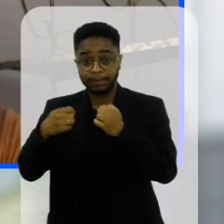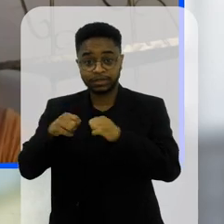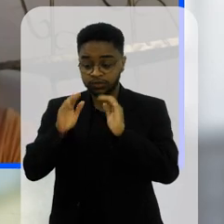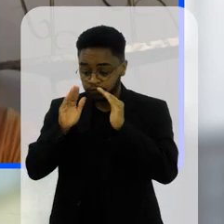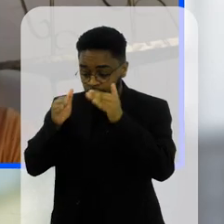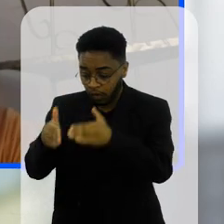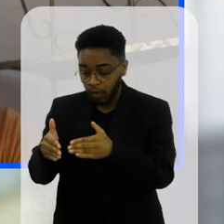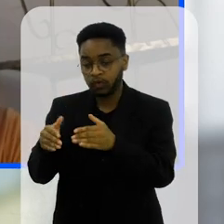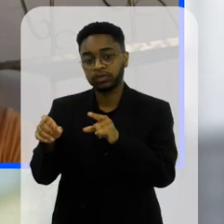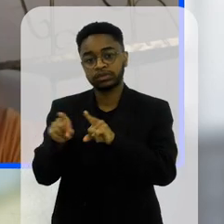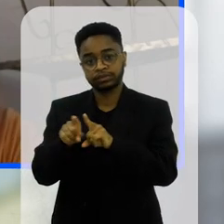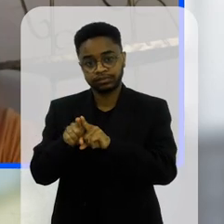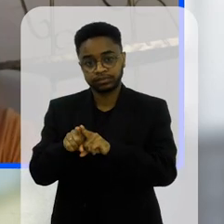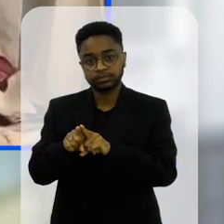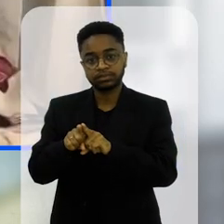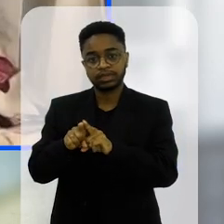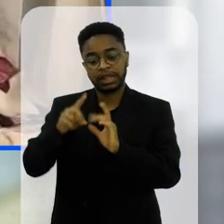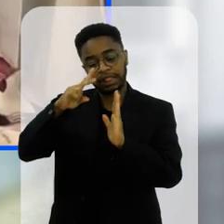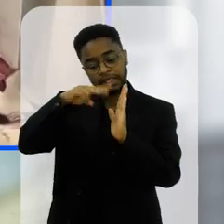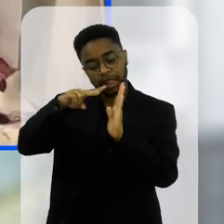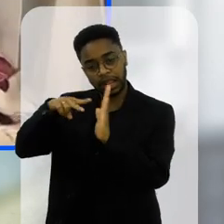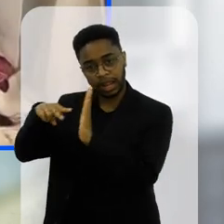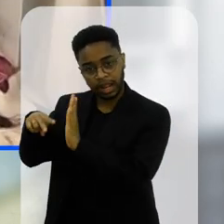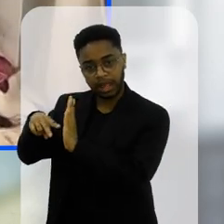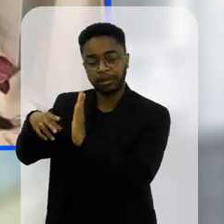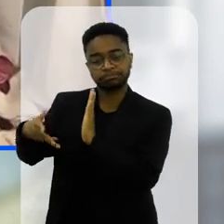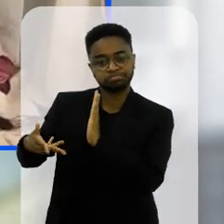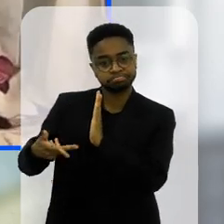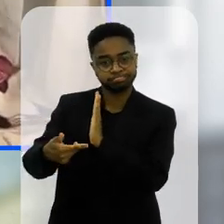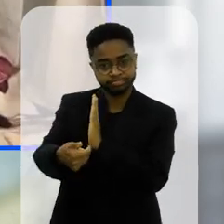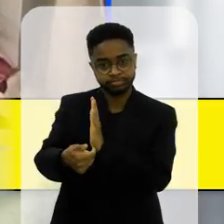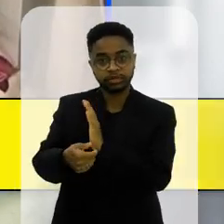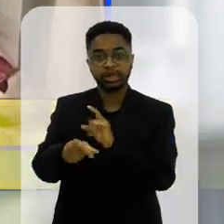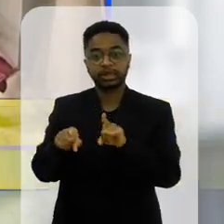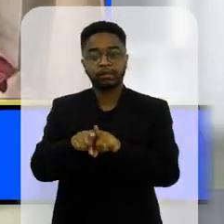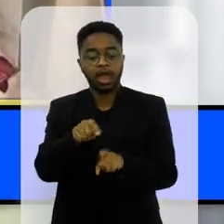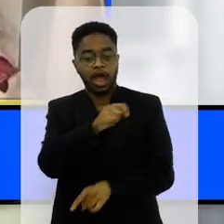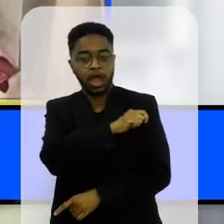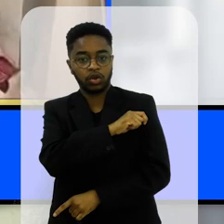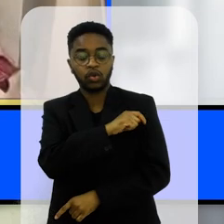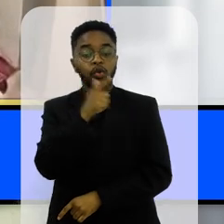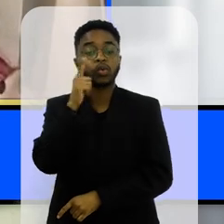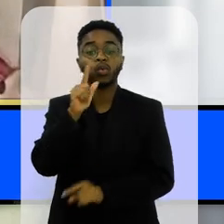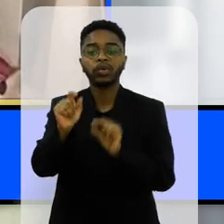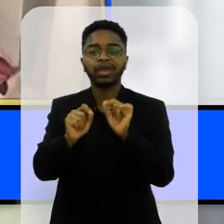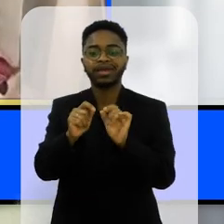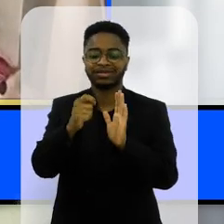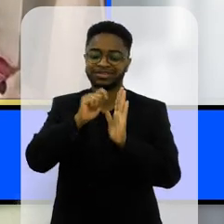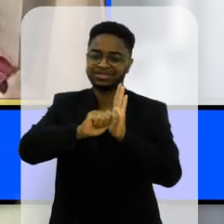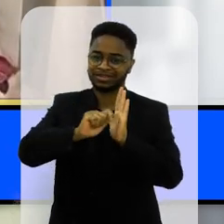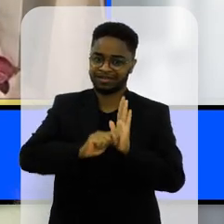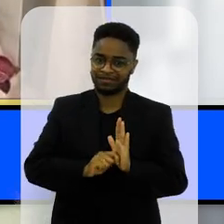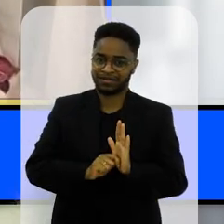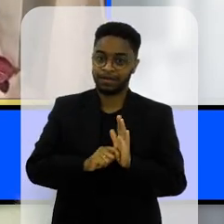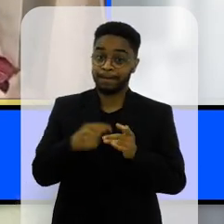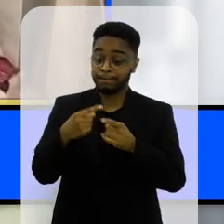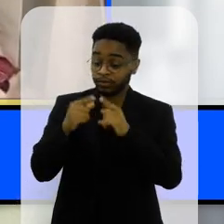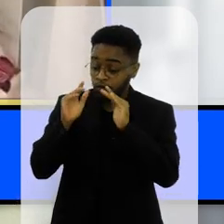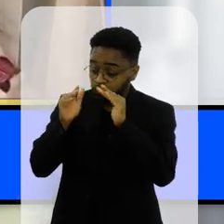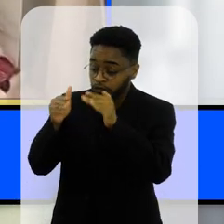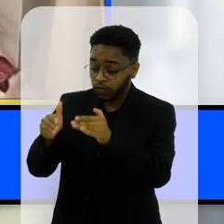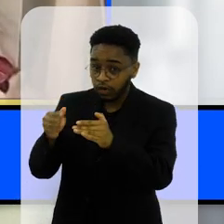concentrado né com base nessa leitura na fluência na leitura esse aluno vai desenvolver a sua escrita né a